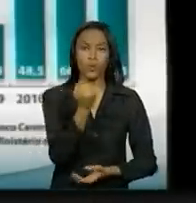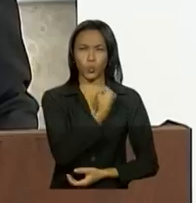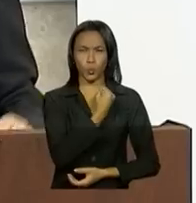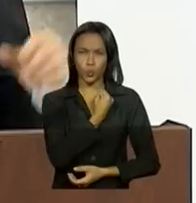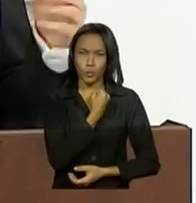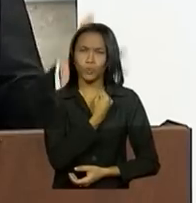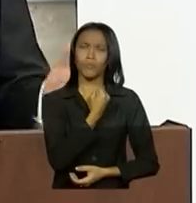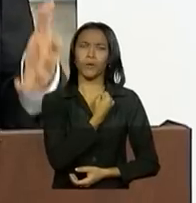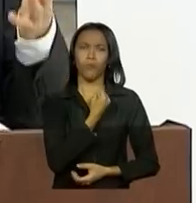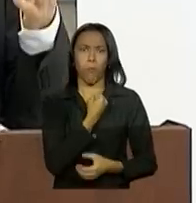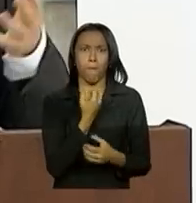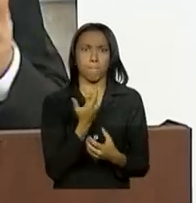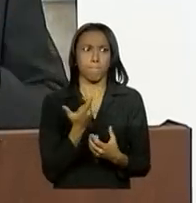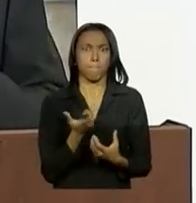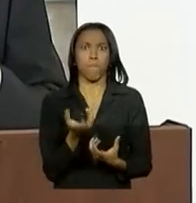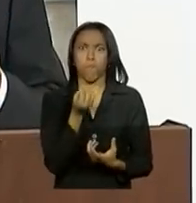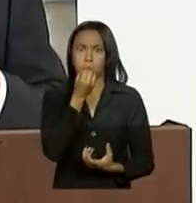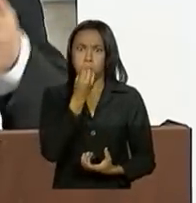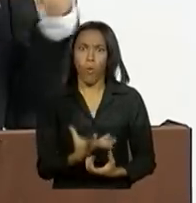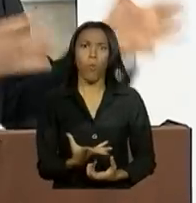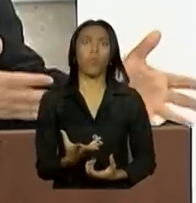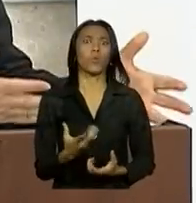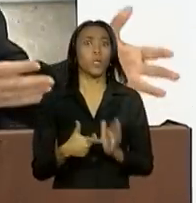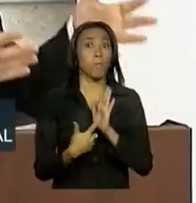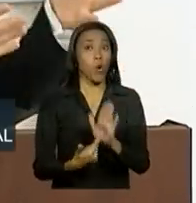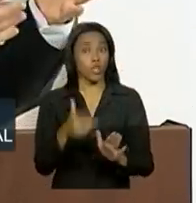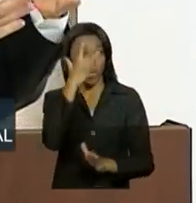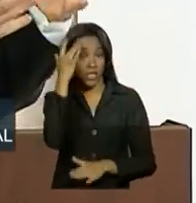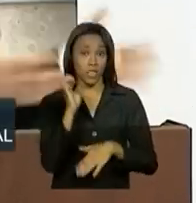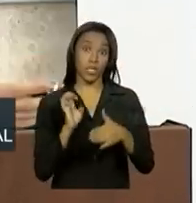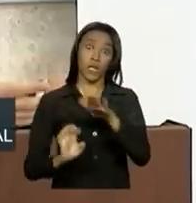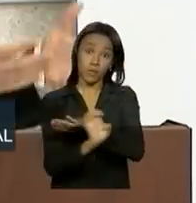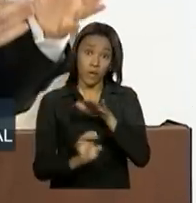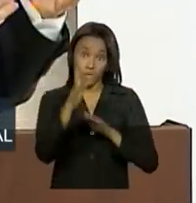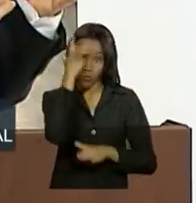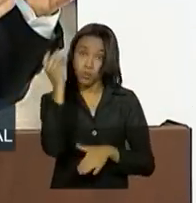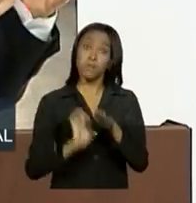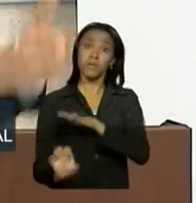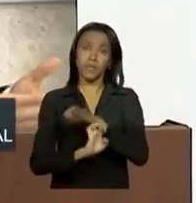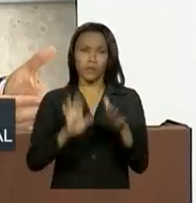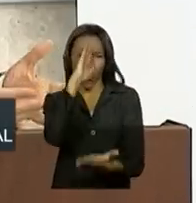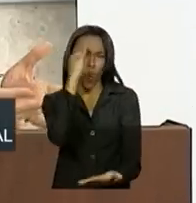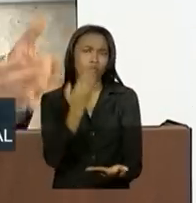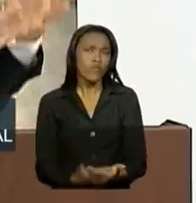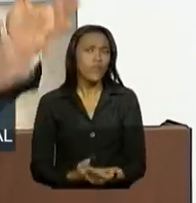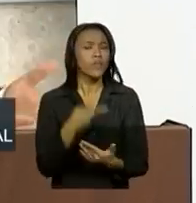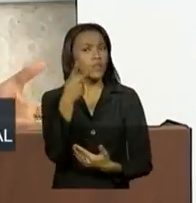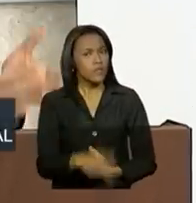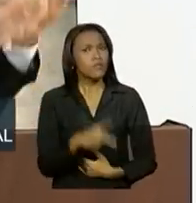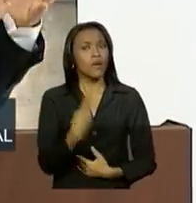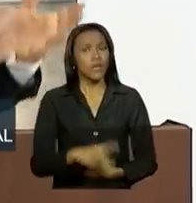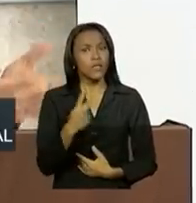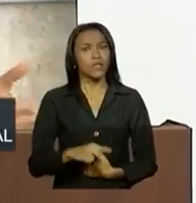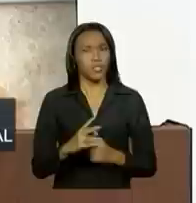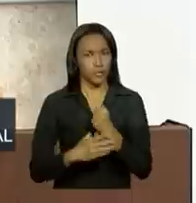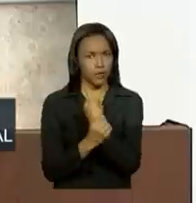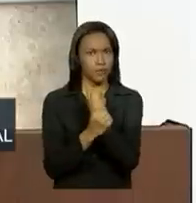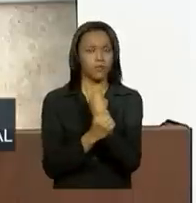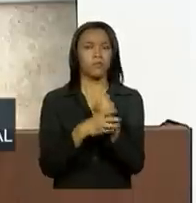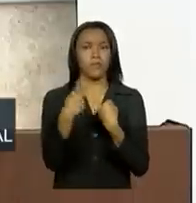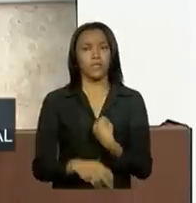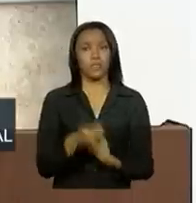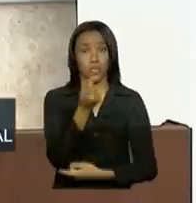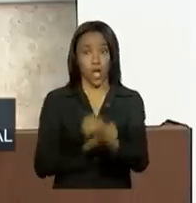extraordinário que mostra que os investidores confiam na trajetória, na solidez, na segurança da